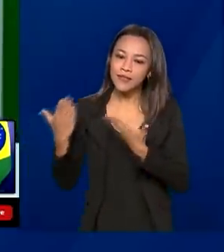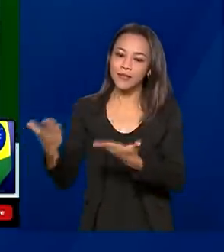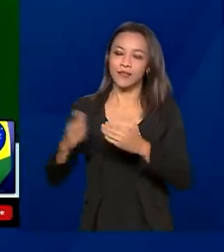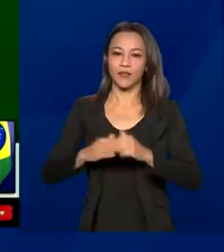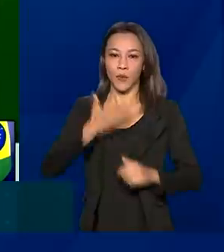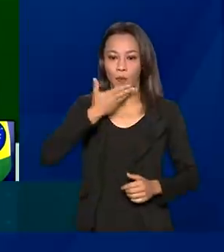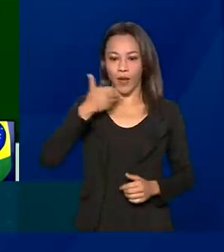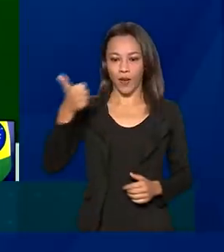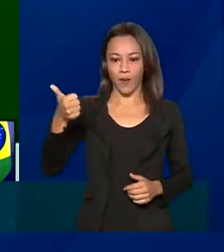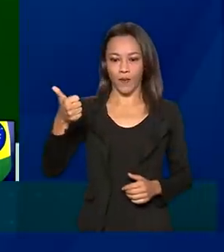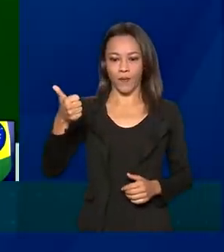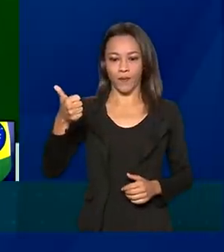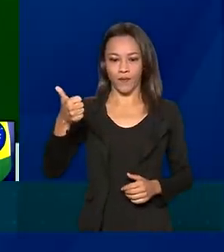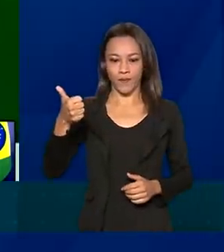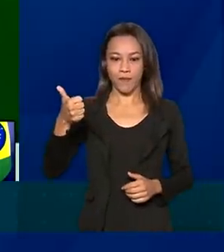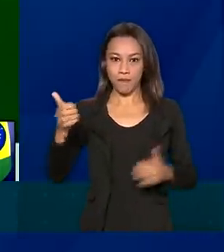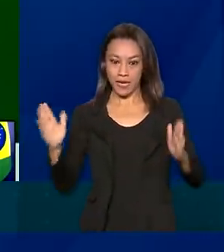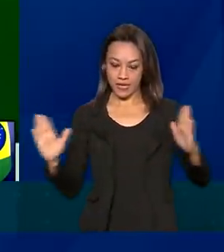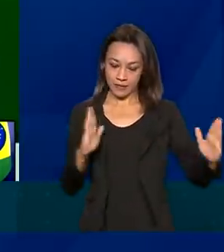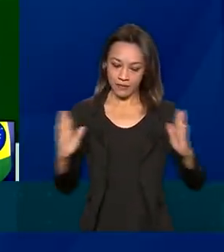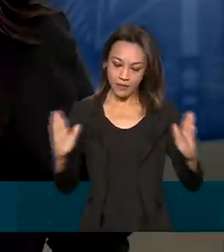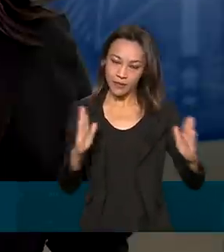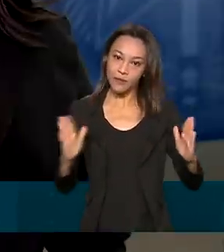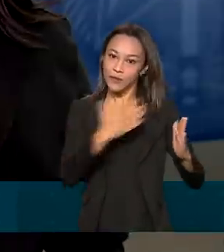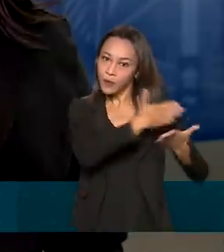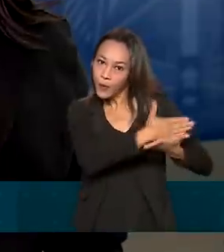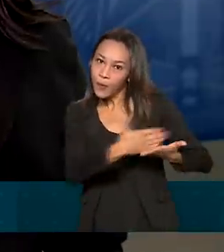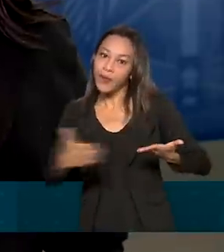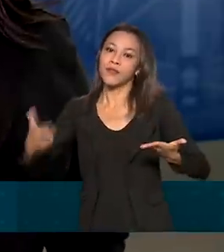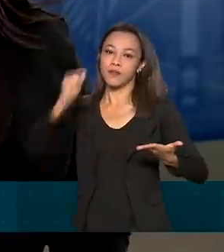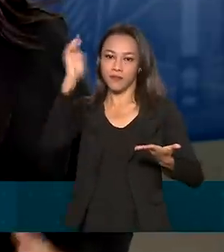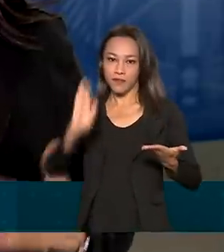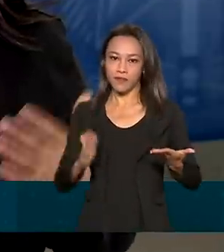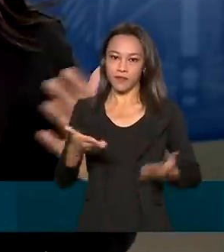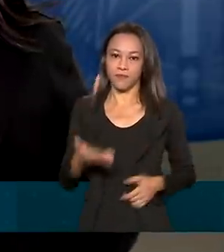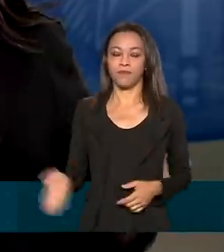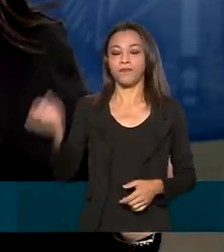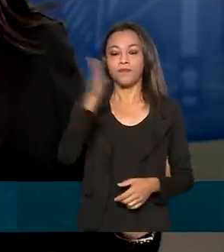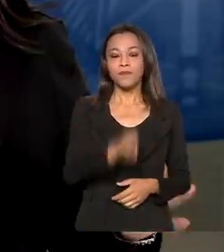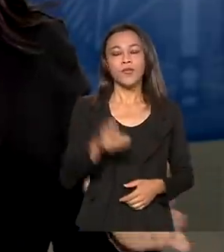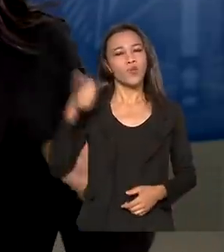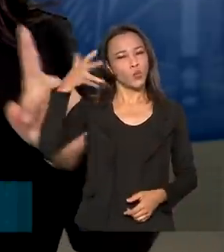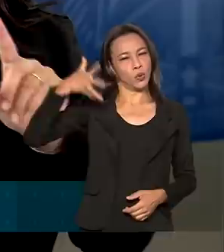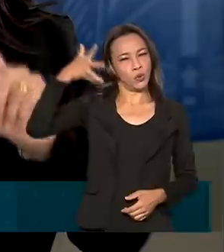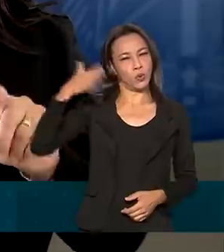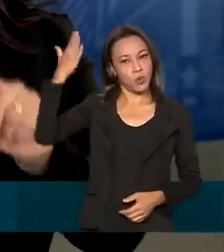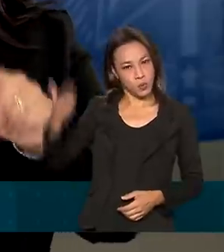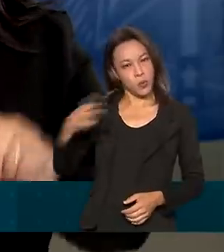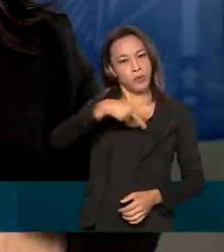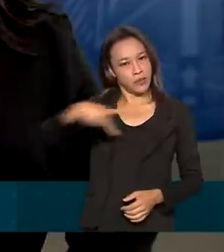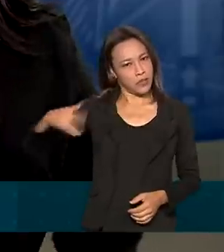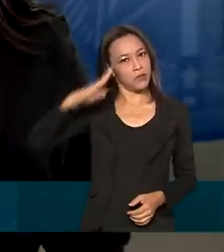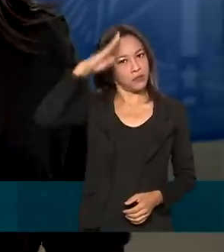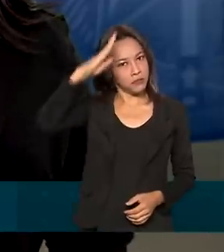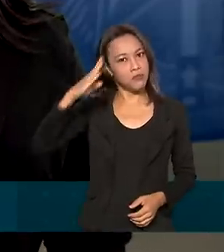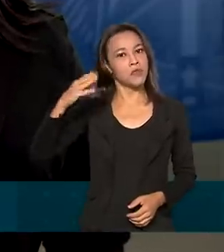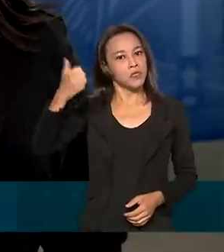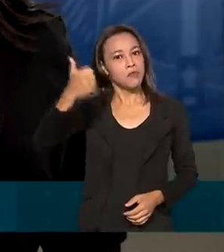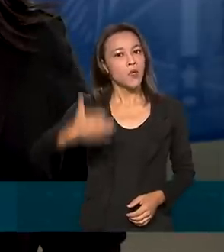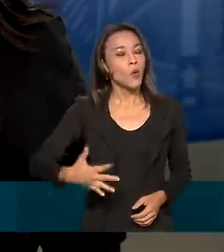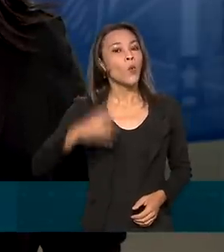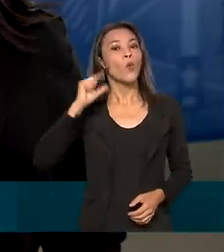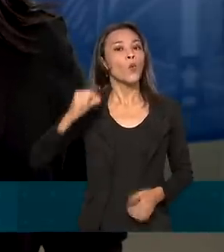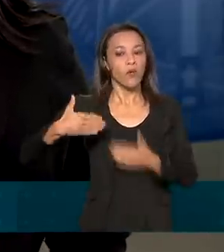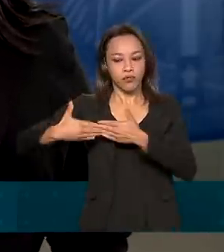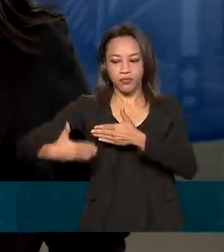para esse período que se inicia. Durante o discurso, o presidente Jair Bolsonaro deu o tom do trabalho que o